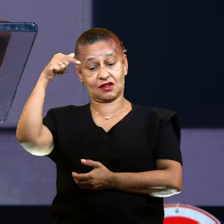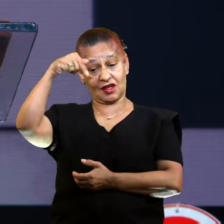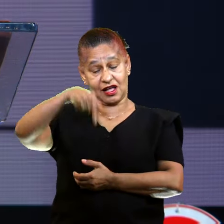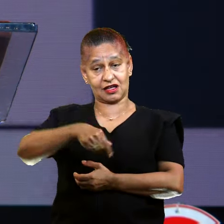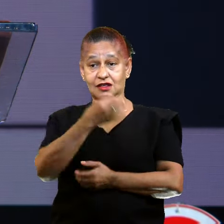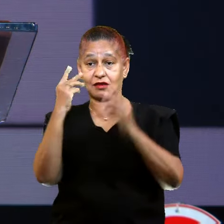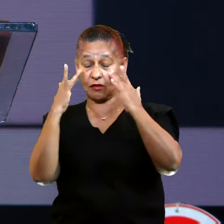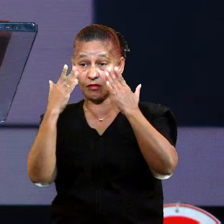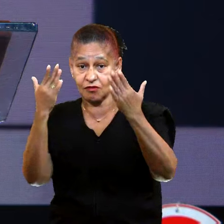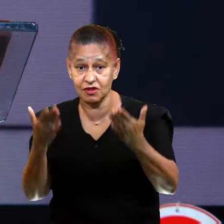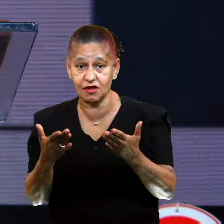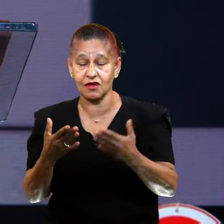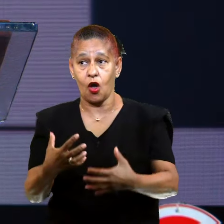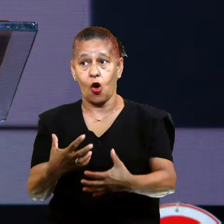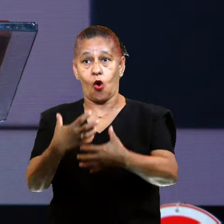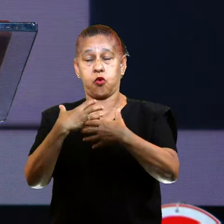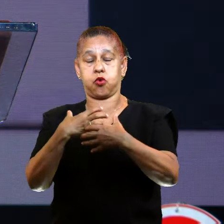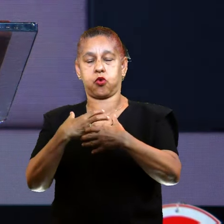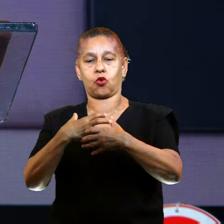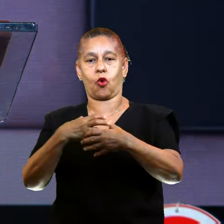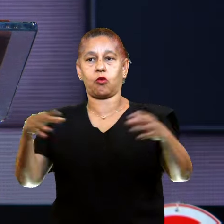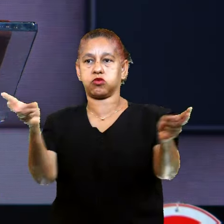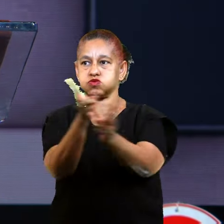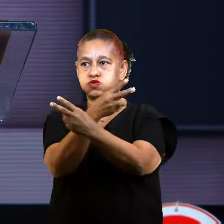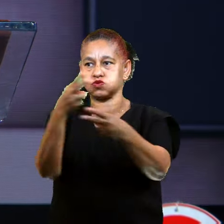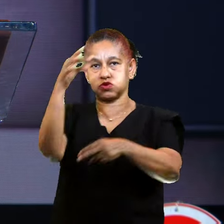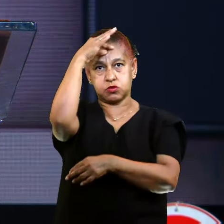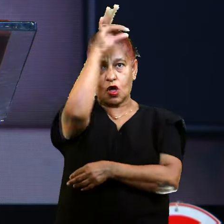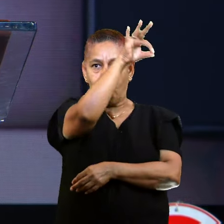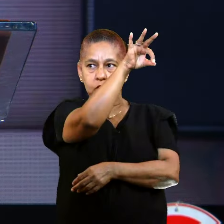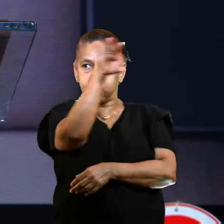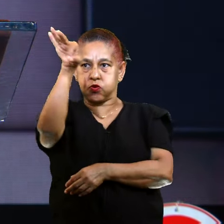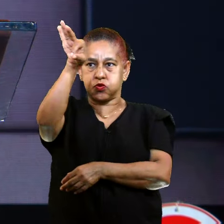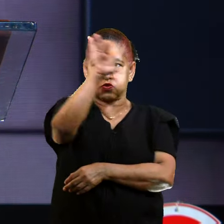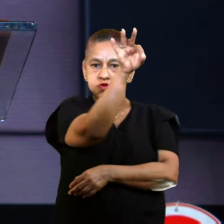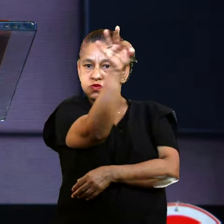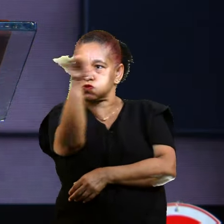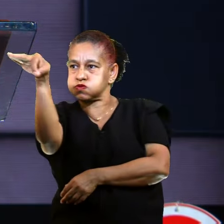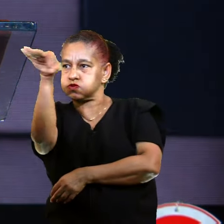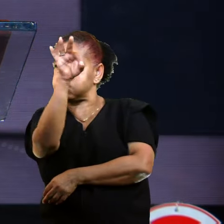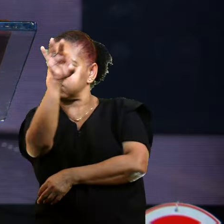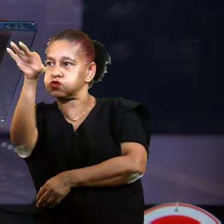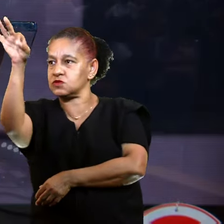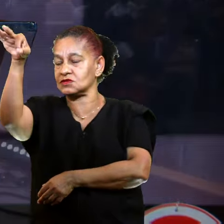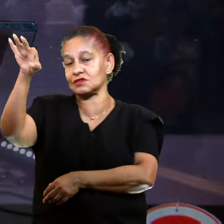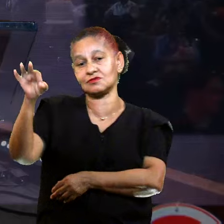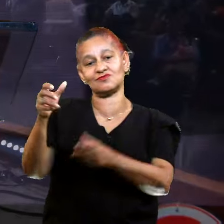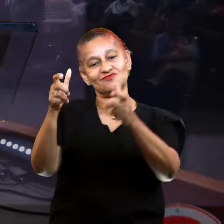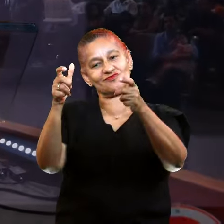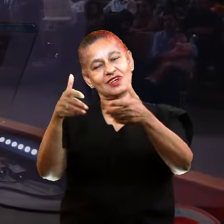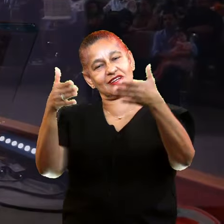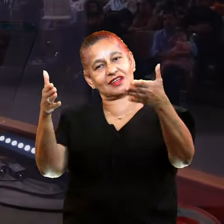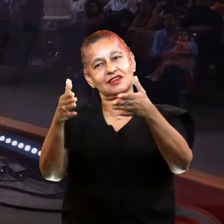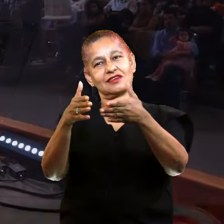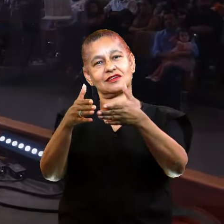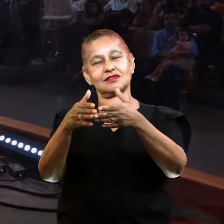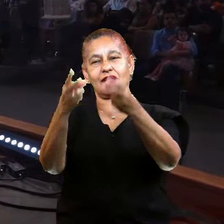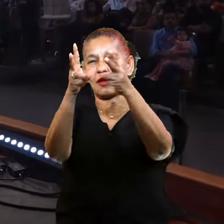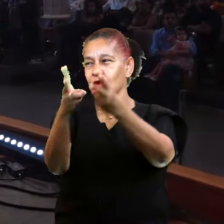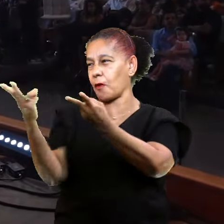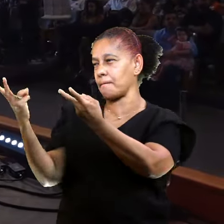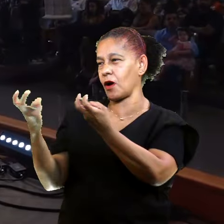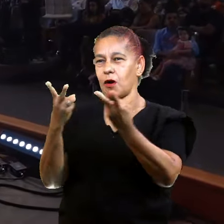impactado com o vento do Espírito que soprou nesse lugar aqui e ver centenas de